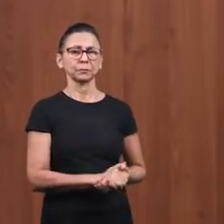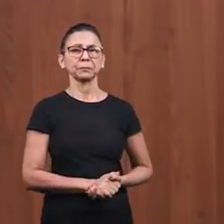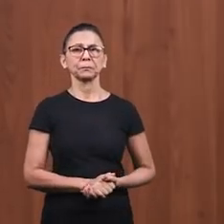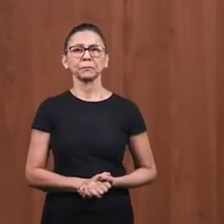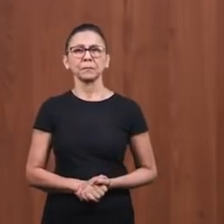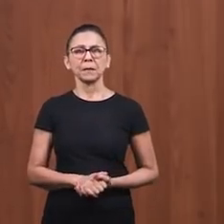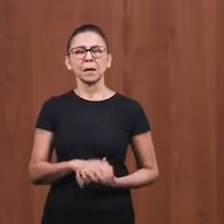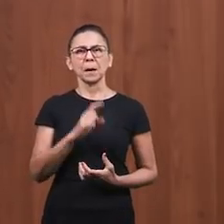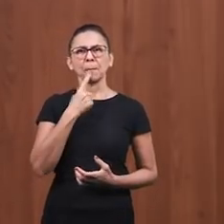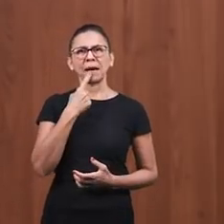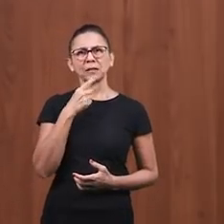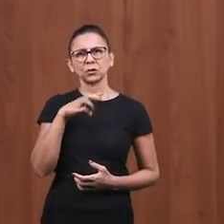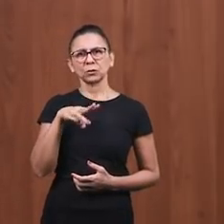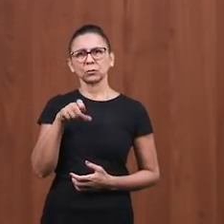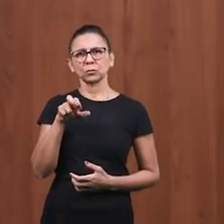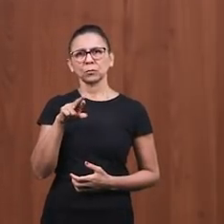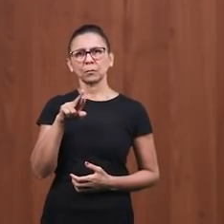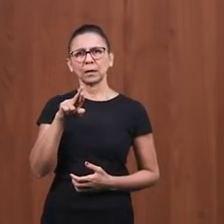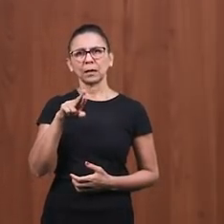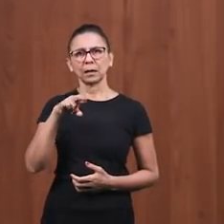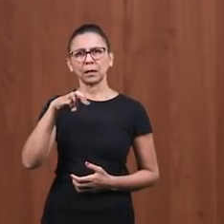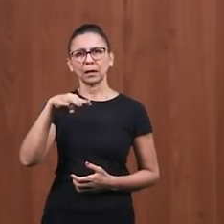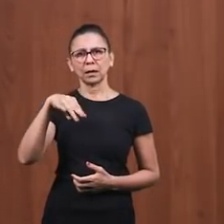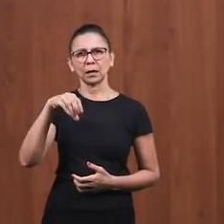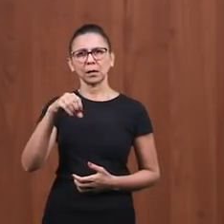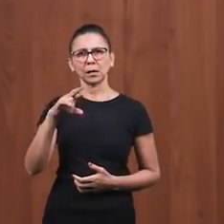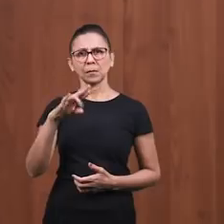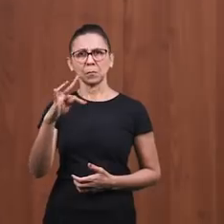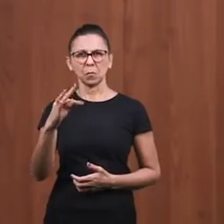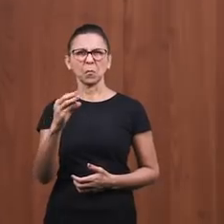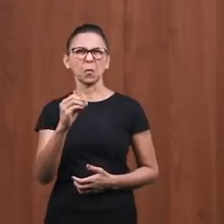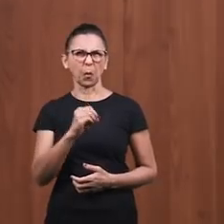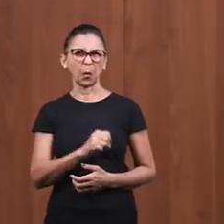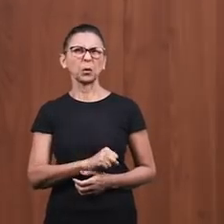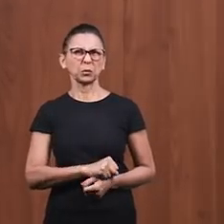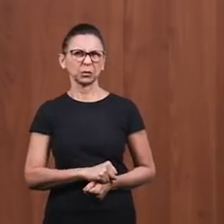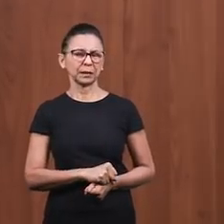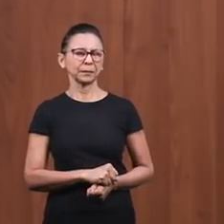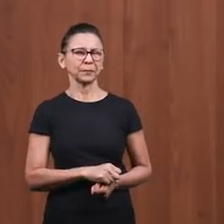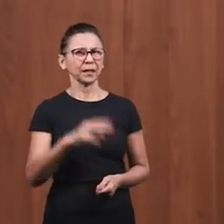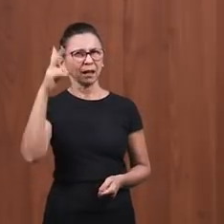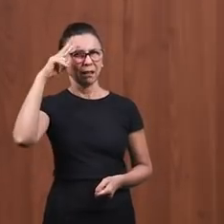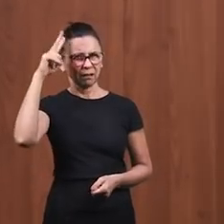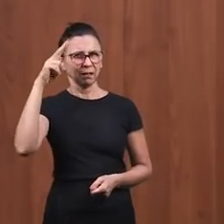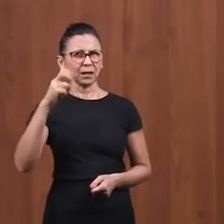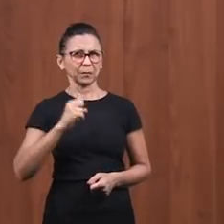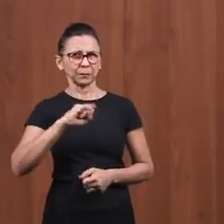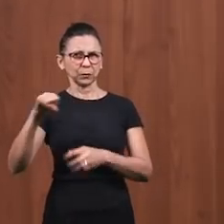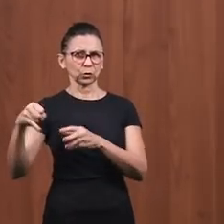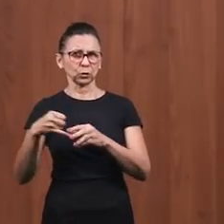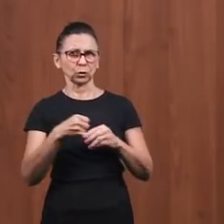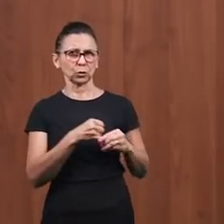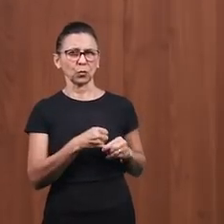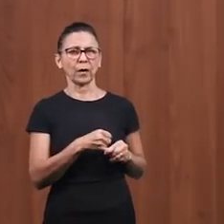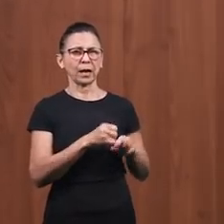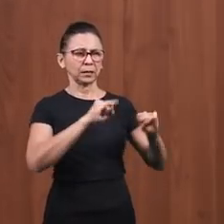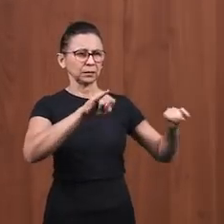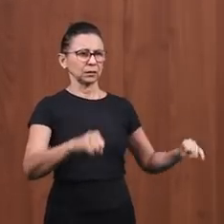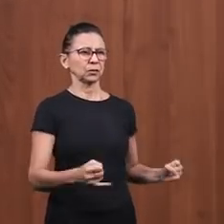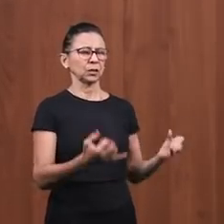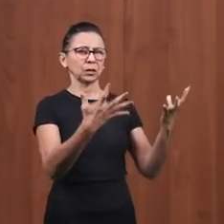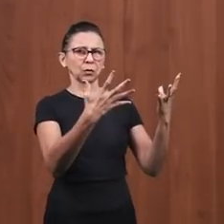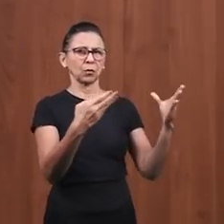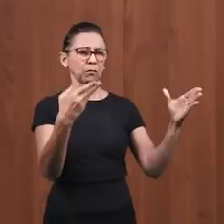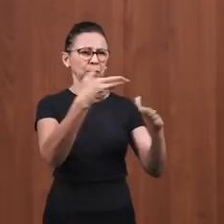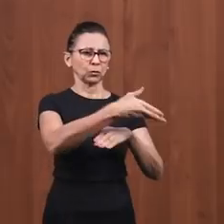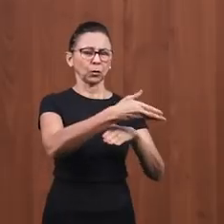lá perto do mar morto. Jericó tinha sido uma cidade amaldiçoada. Lembra que Josué conquistou Jericó? Aquela cidade era uma